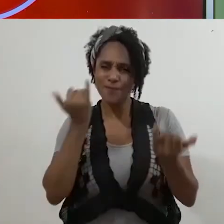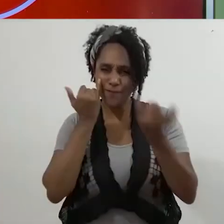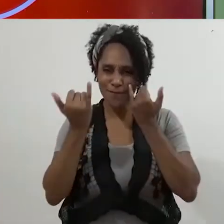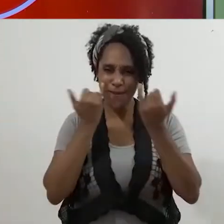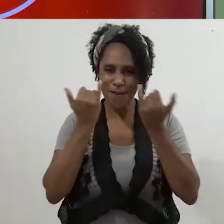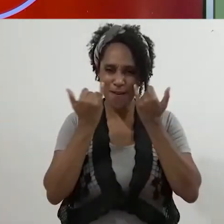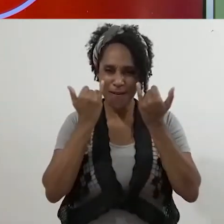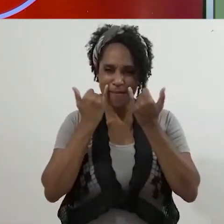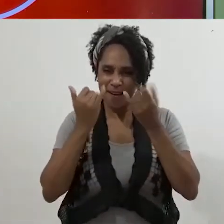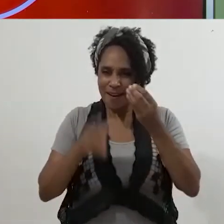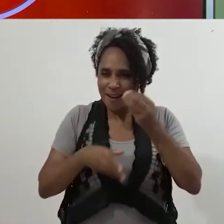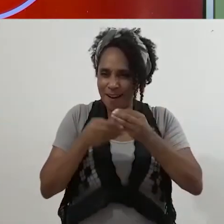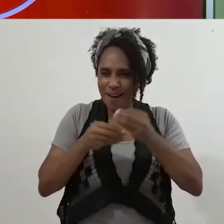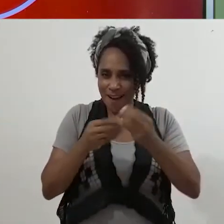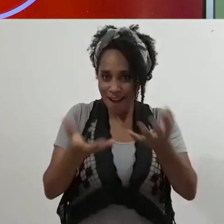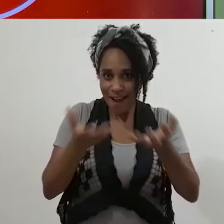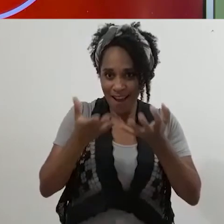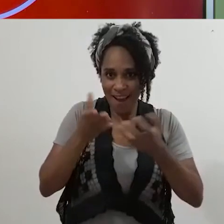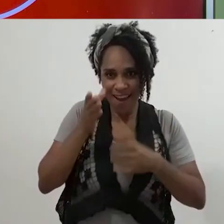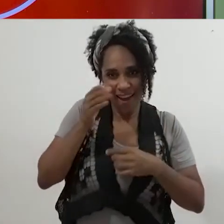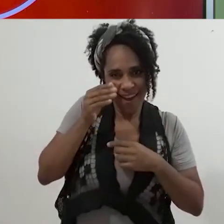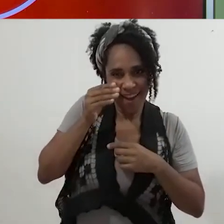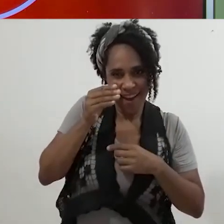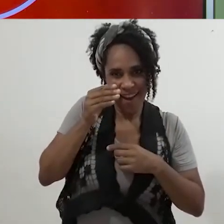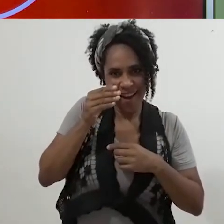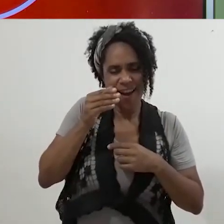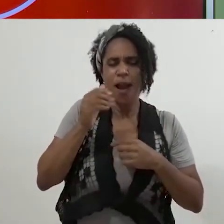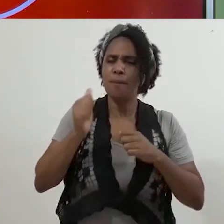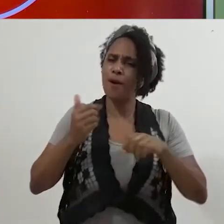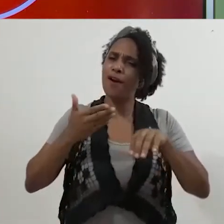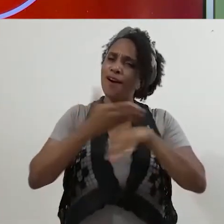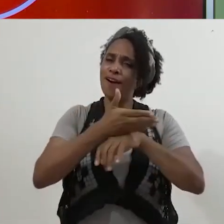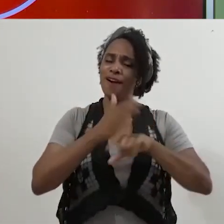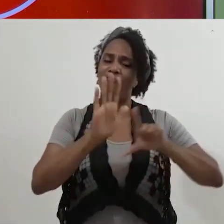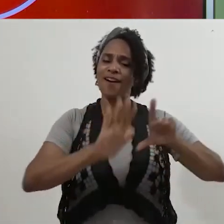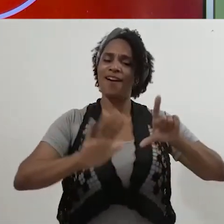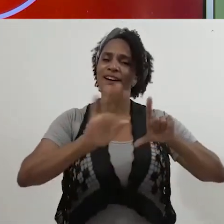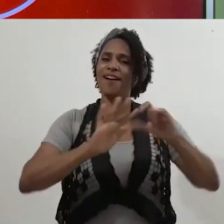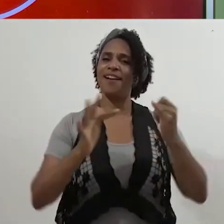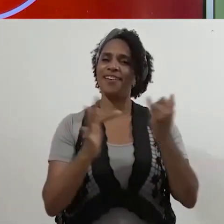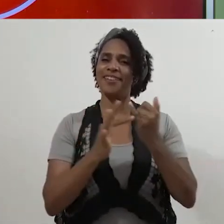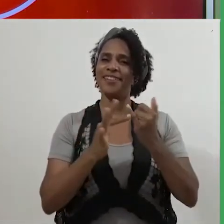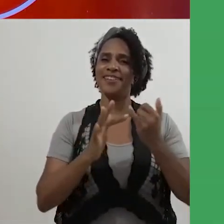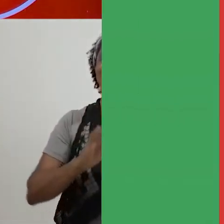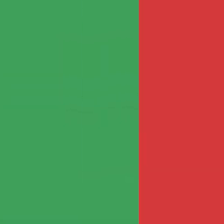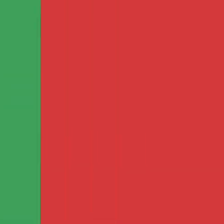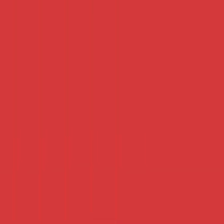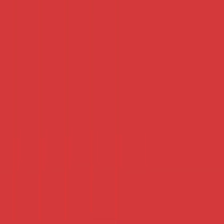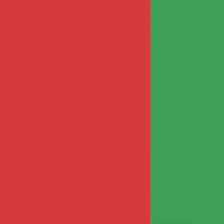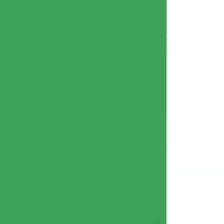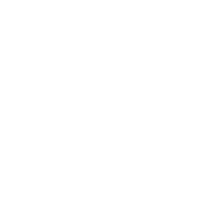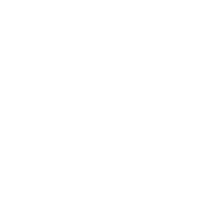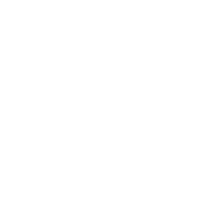Mais informações sobre essas notícias estão disponíveis no nosso portal.